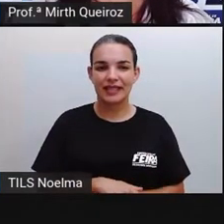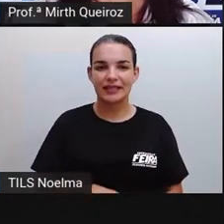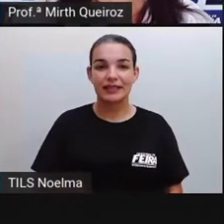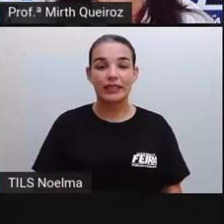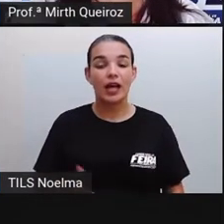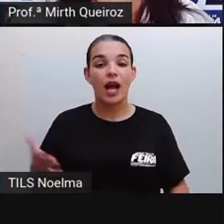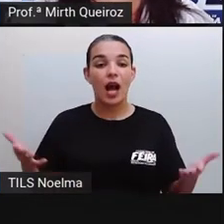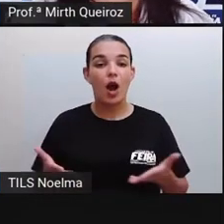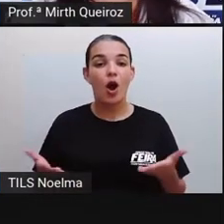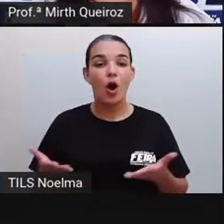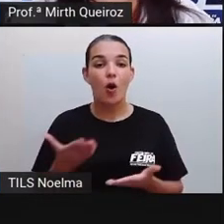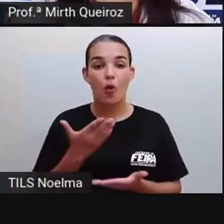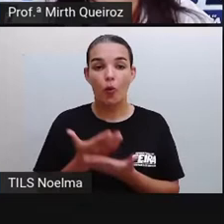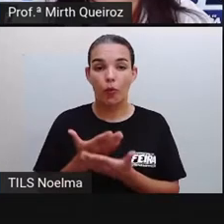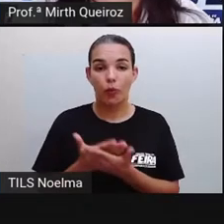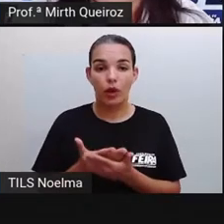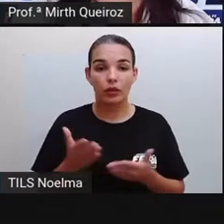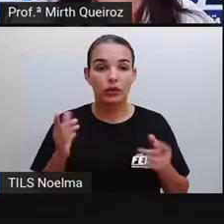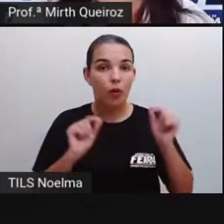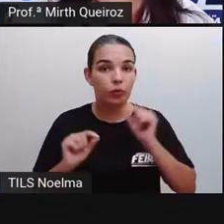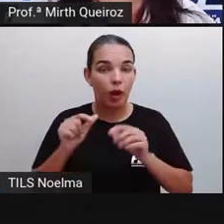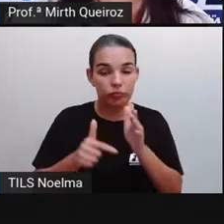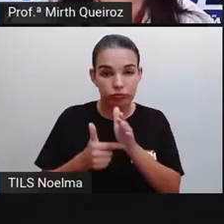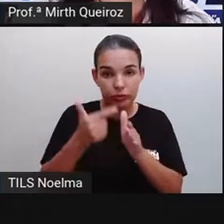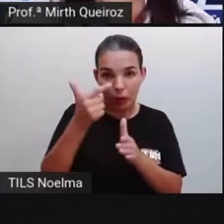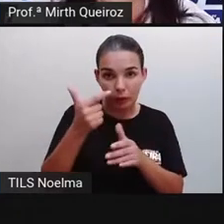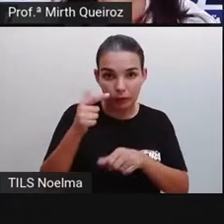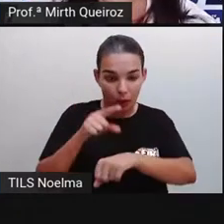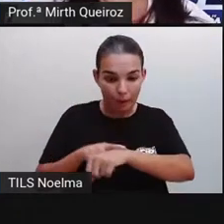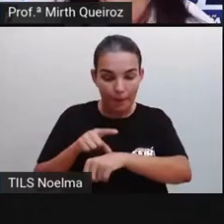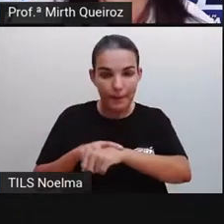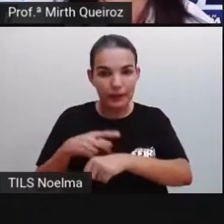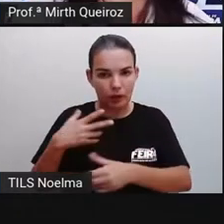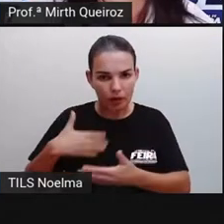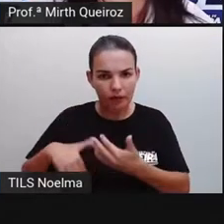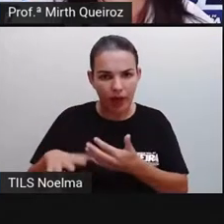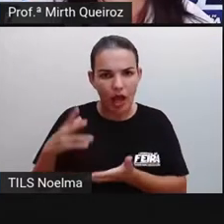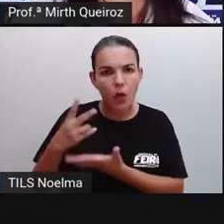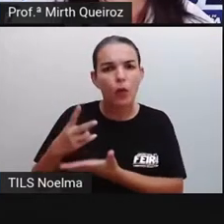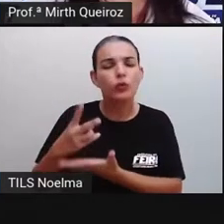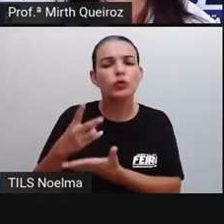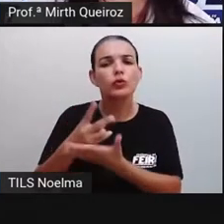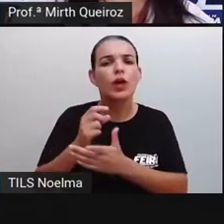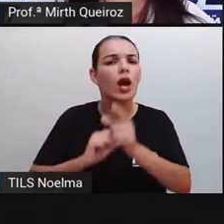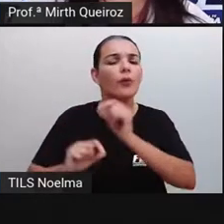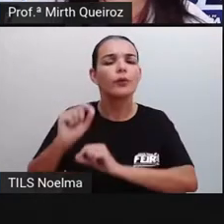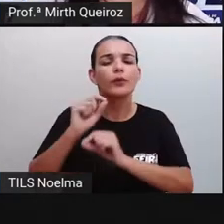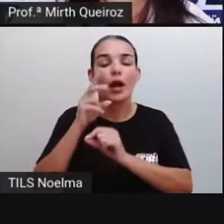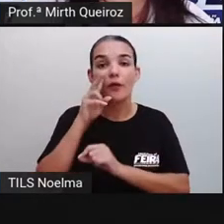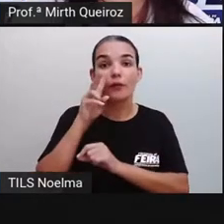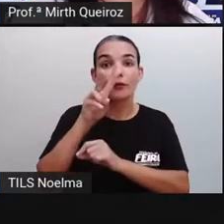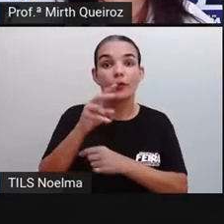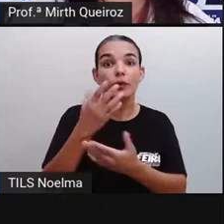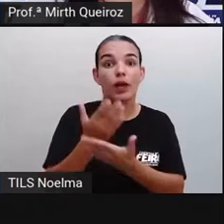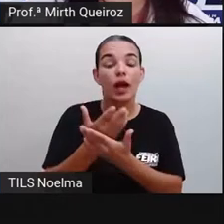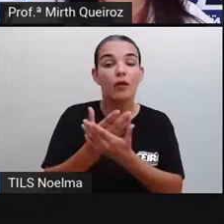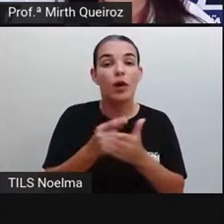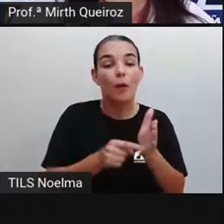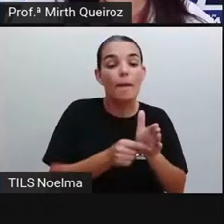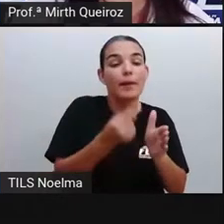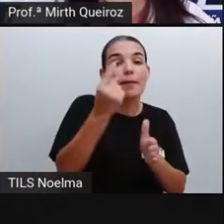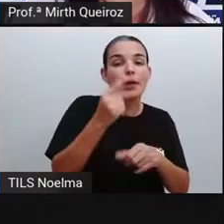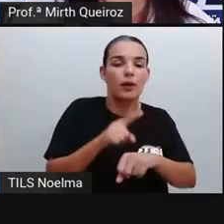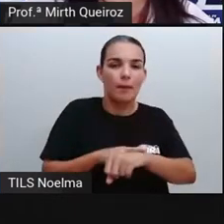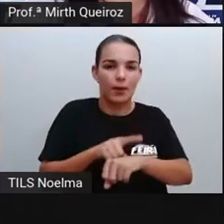Na aula de hoje, o nosso segundo momento, a gente vai dar continuidade ao que a gente viu lá no nosso primeiro momento.